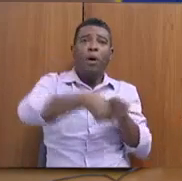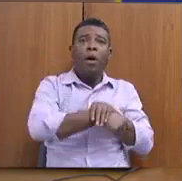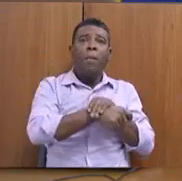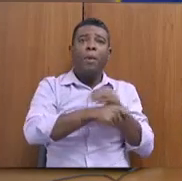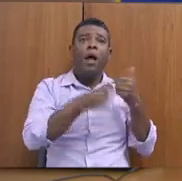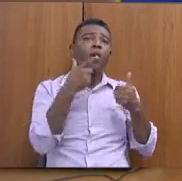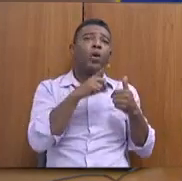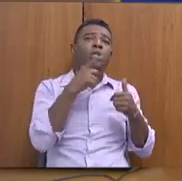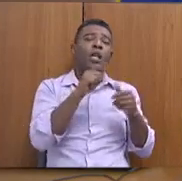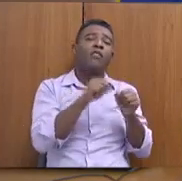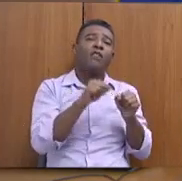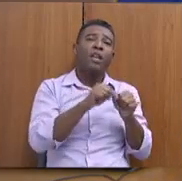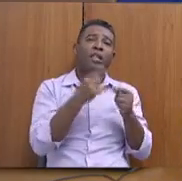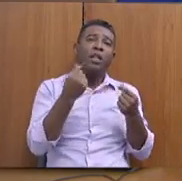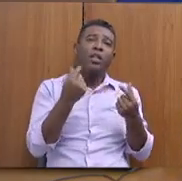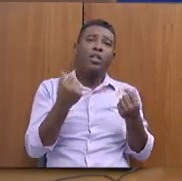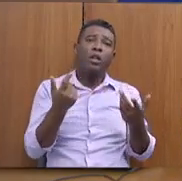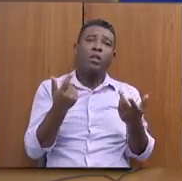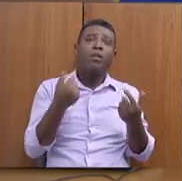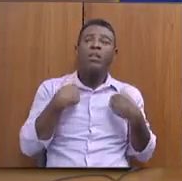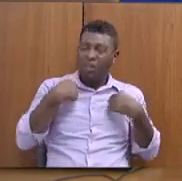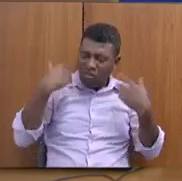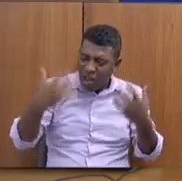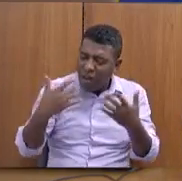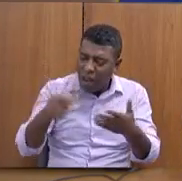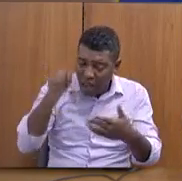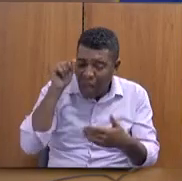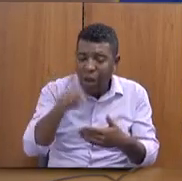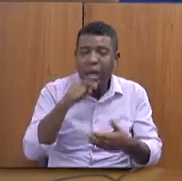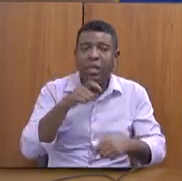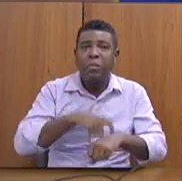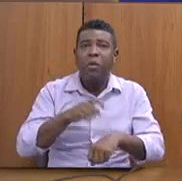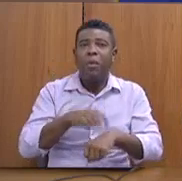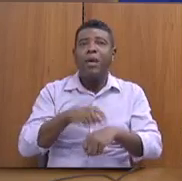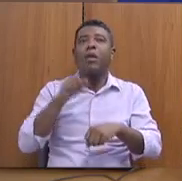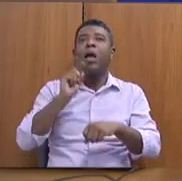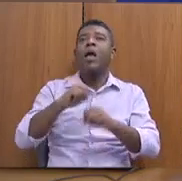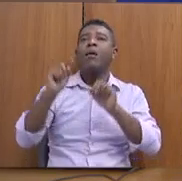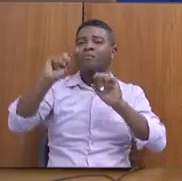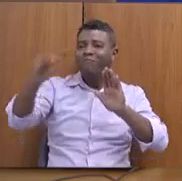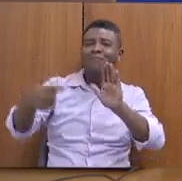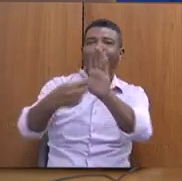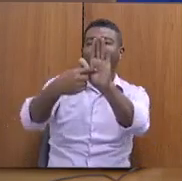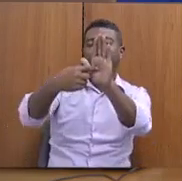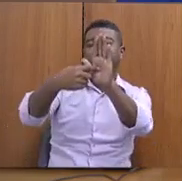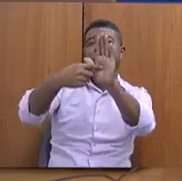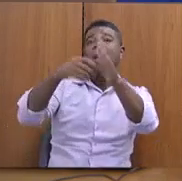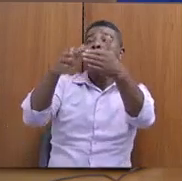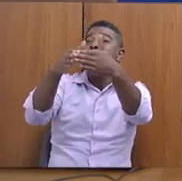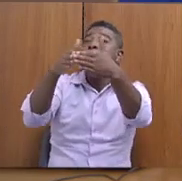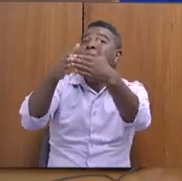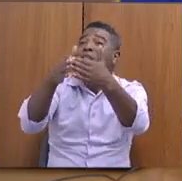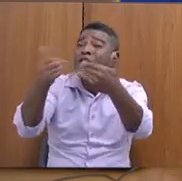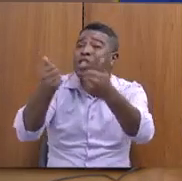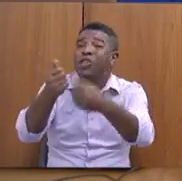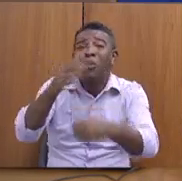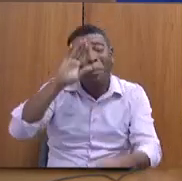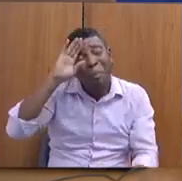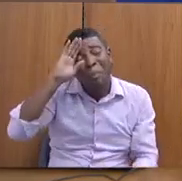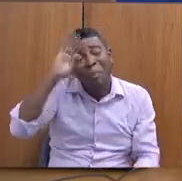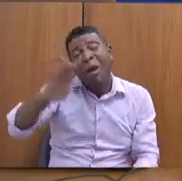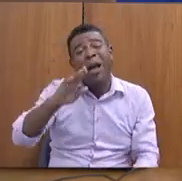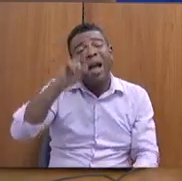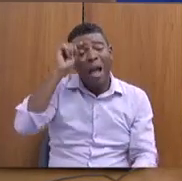Conceia. Então, secretário, eu quero aqui apontar para a senhora o nosso pedido de priorização nas ações do Conceia,